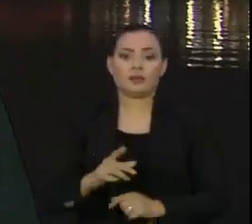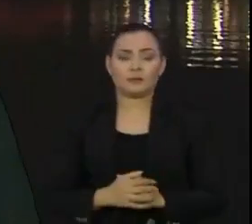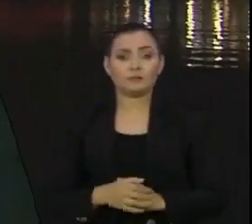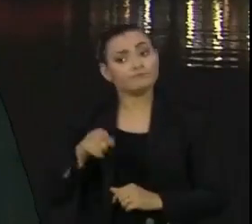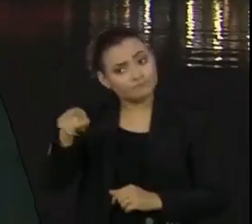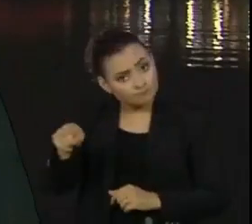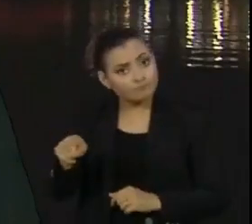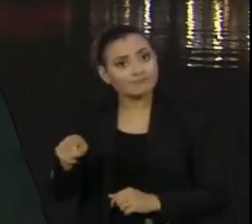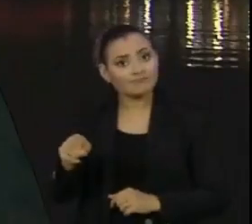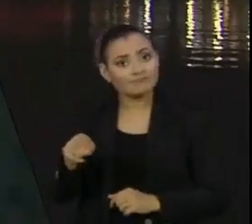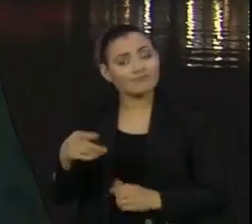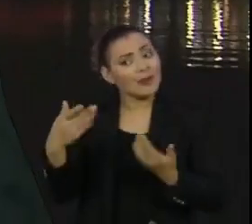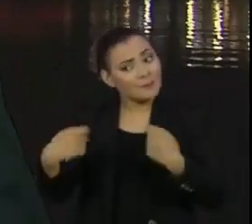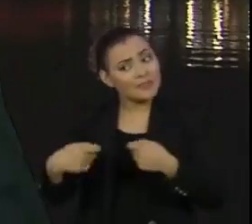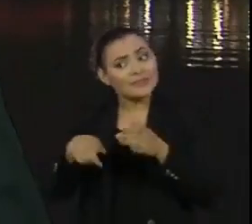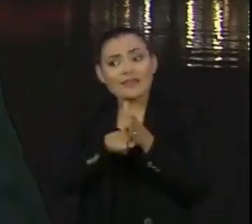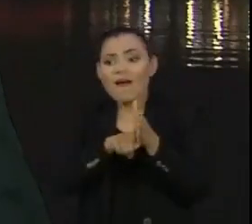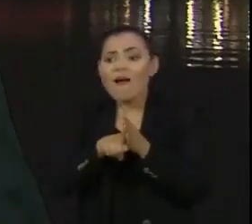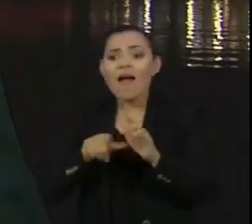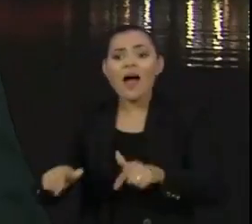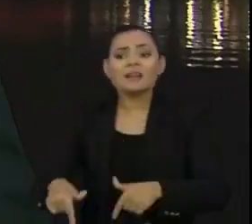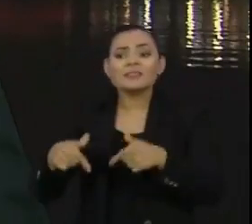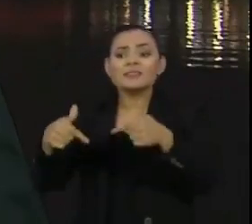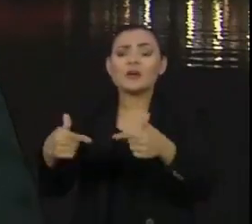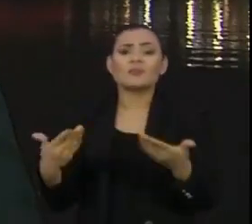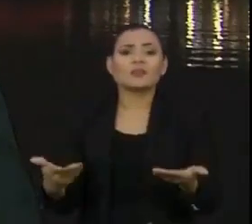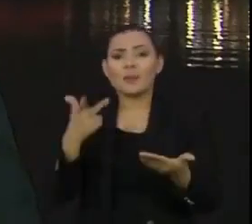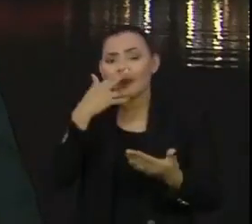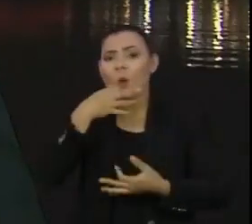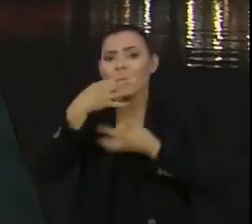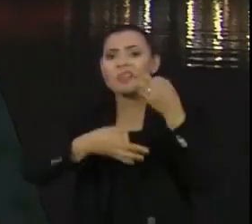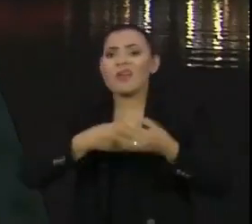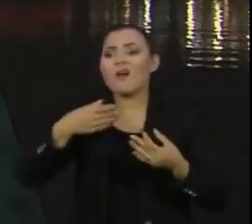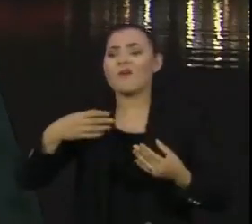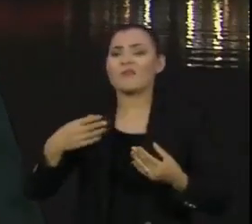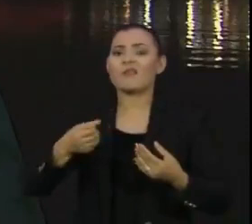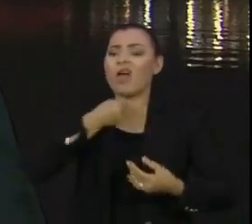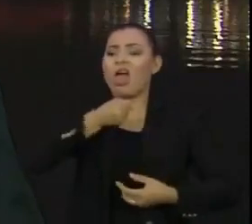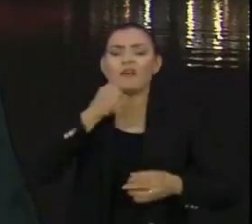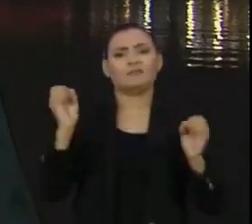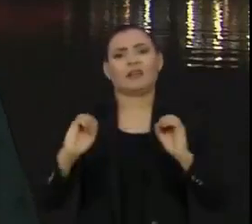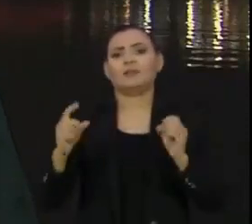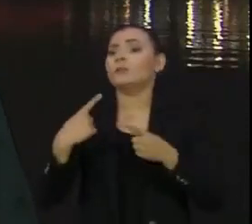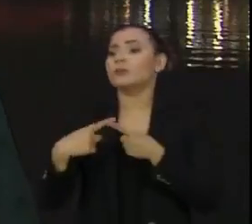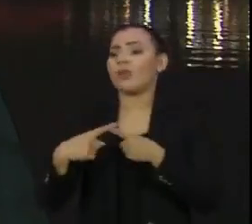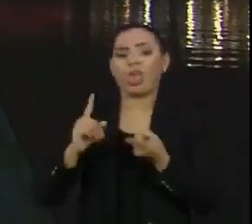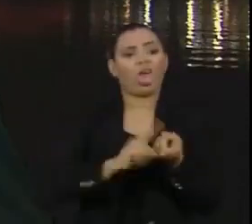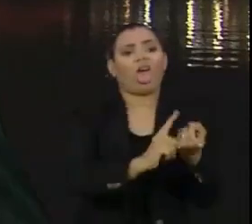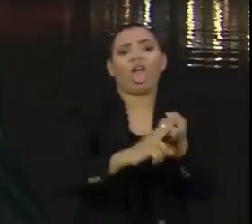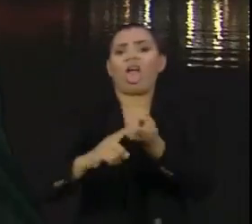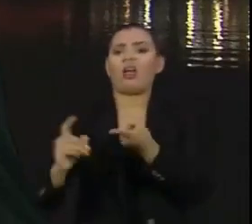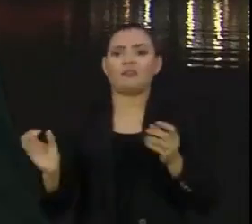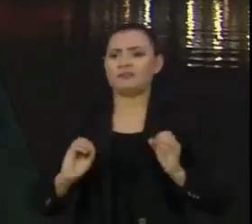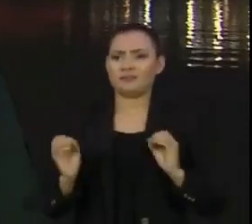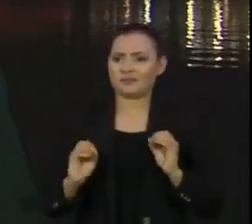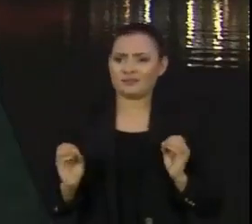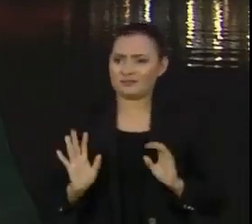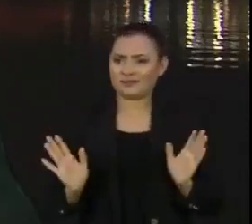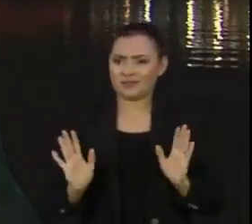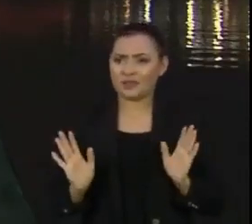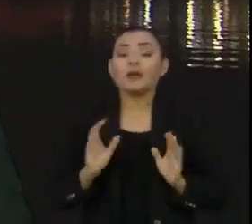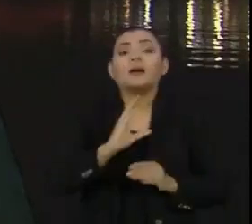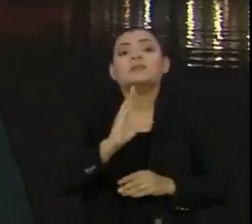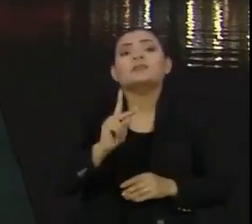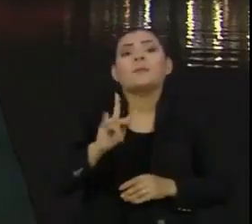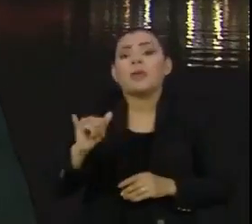dar menos declarações, porque não vai intimidar ninguém. Ninguém que está ali na CPI está